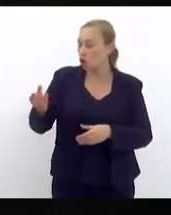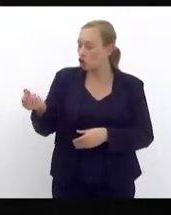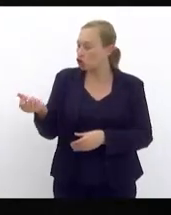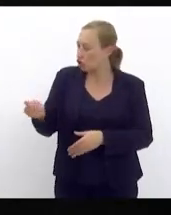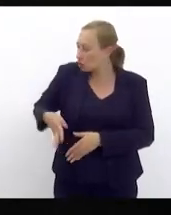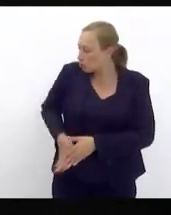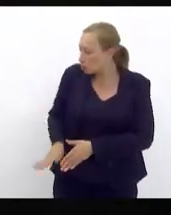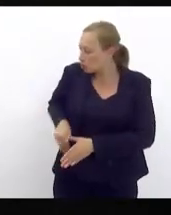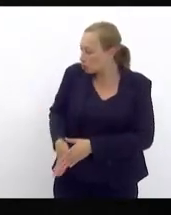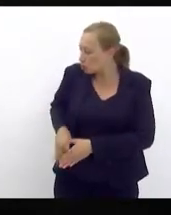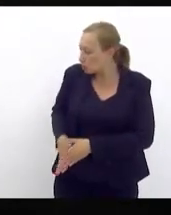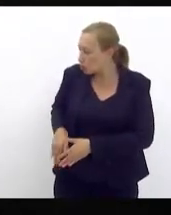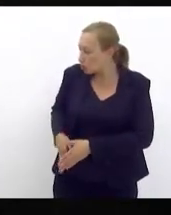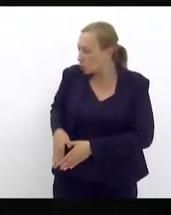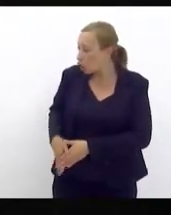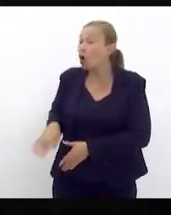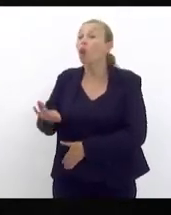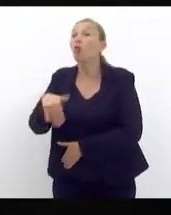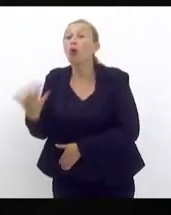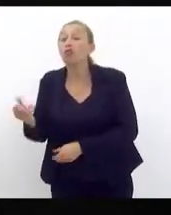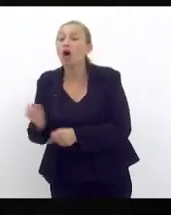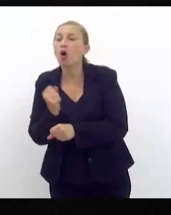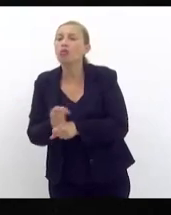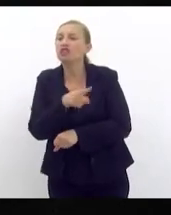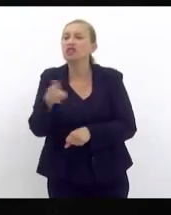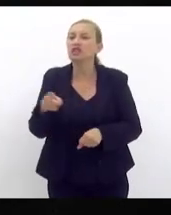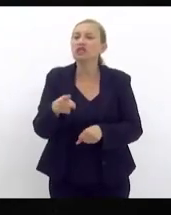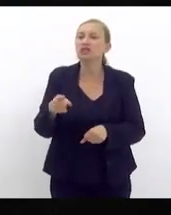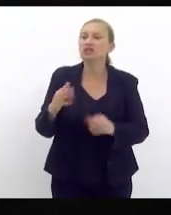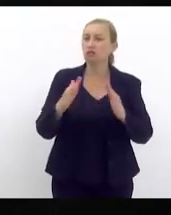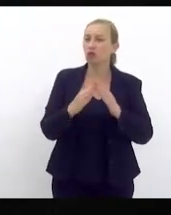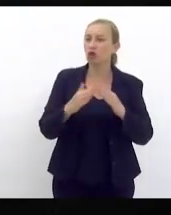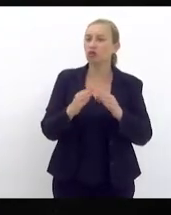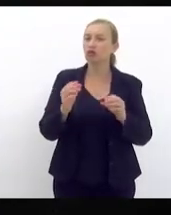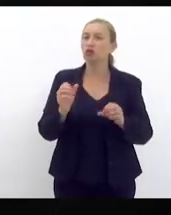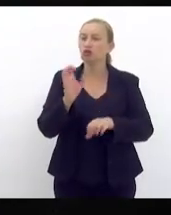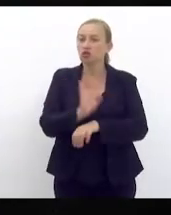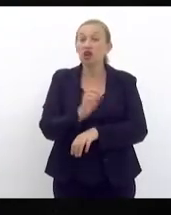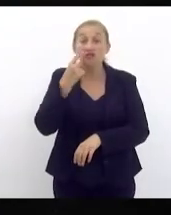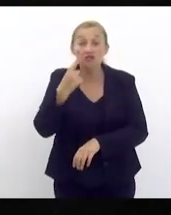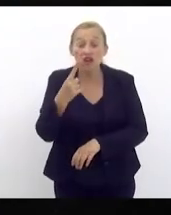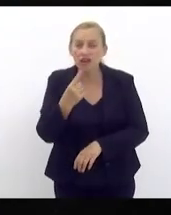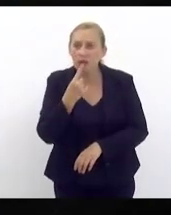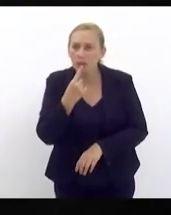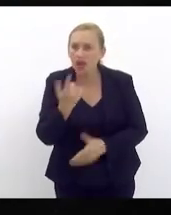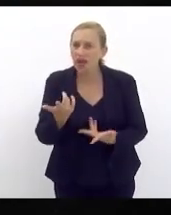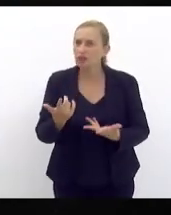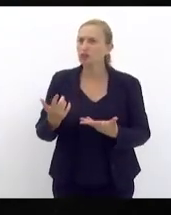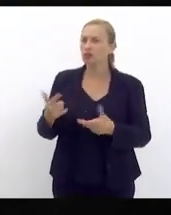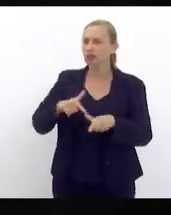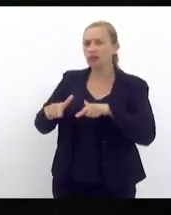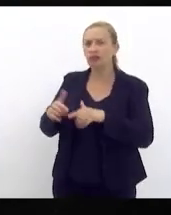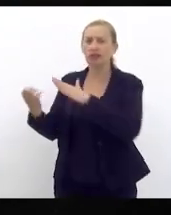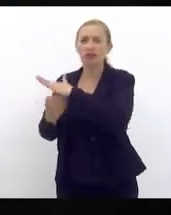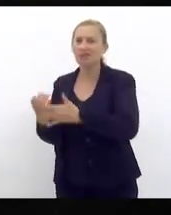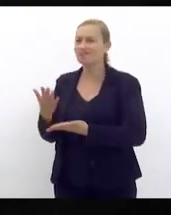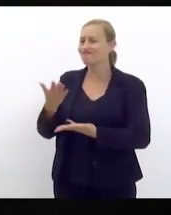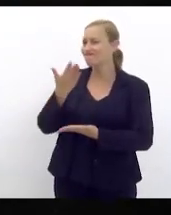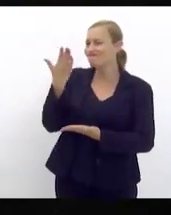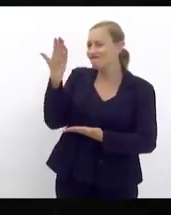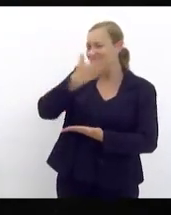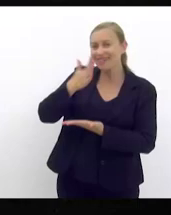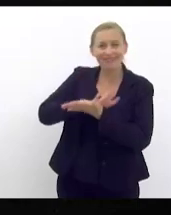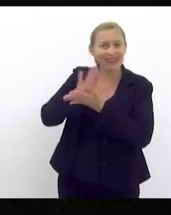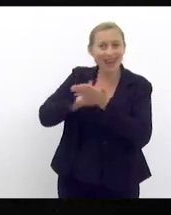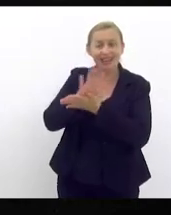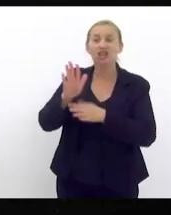obras que vocês que moram no nosso estado como um todo vem vendo de perto por parte dessas empresas nenhuma então mais uma